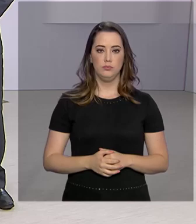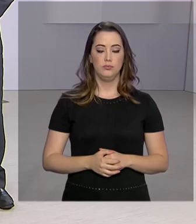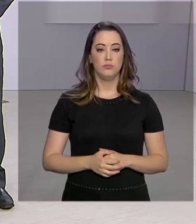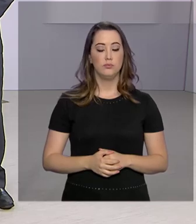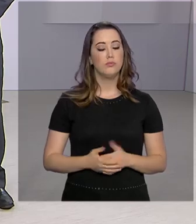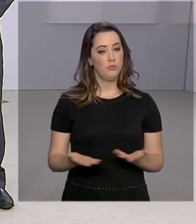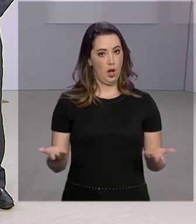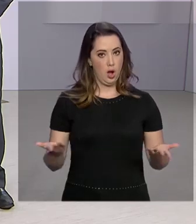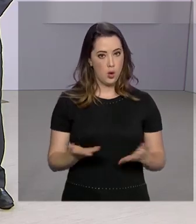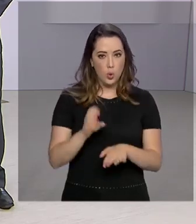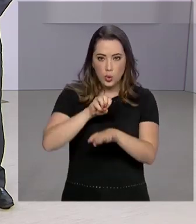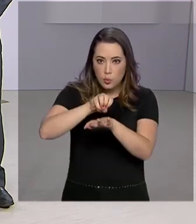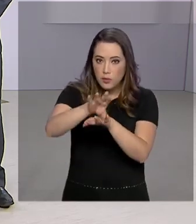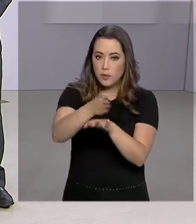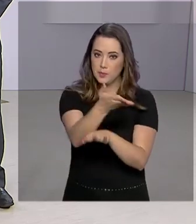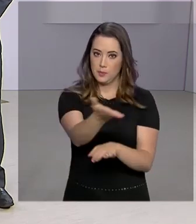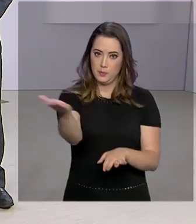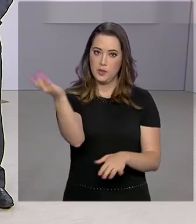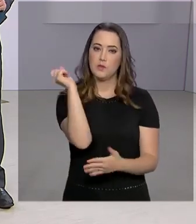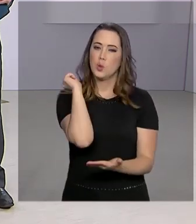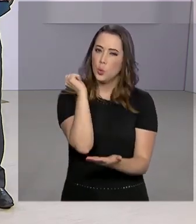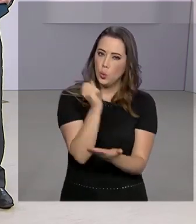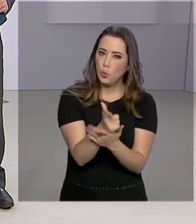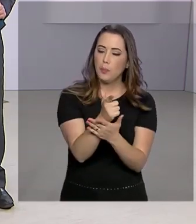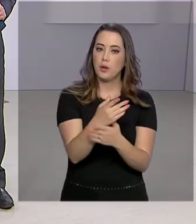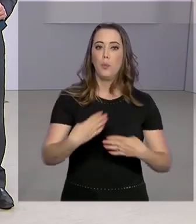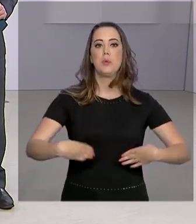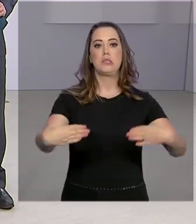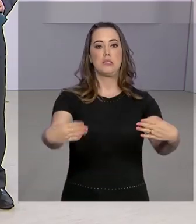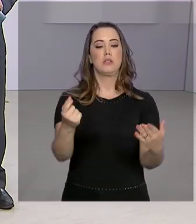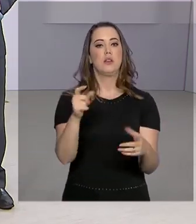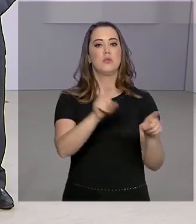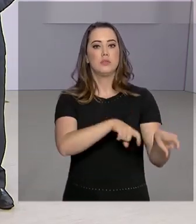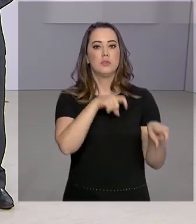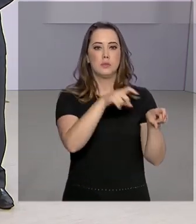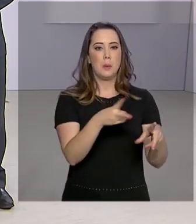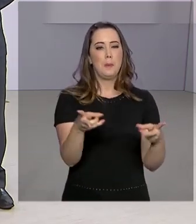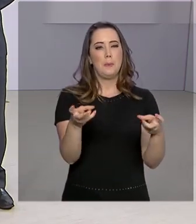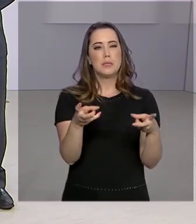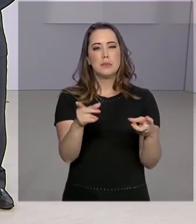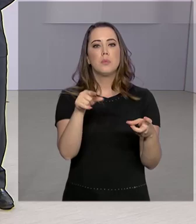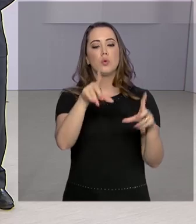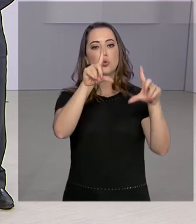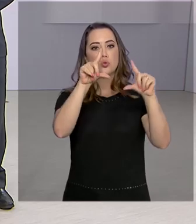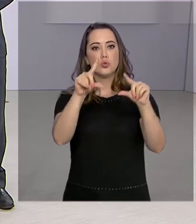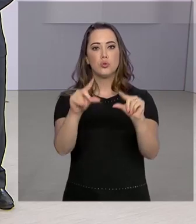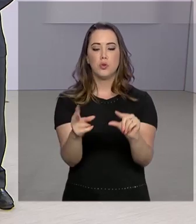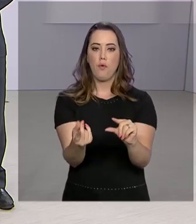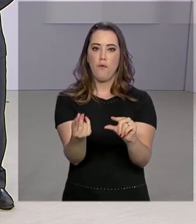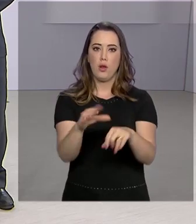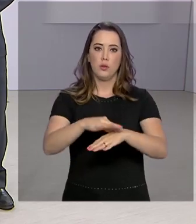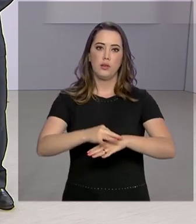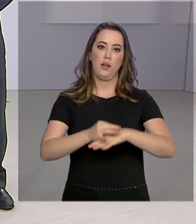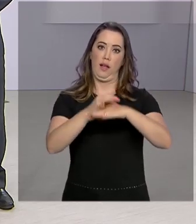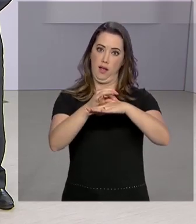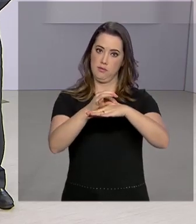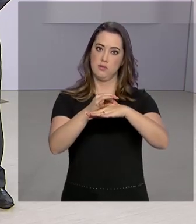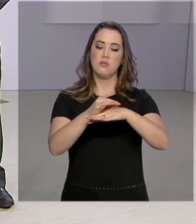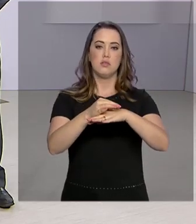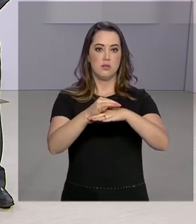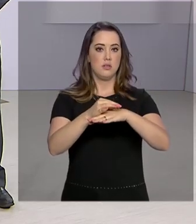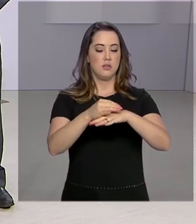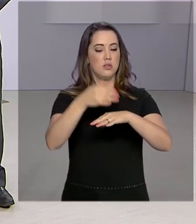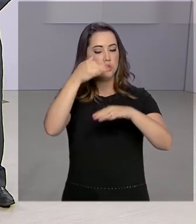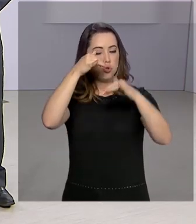Agora uma notícia para o consumidor. O Ministério da Agricultura identificou queda no preço da carne bovina na primeira semana de